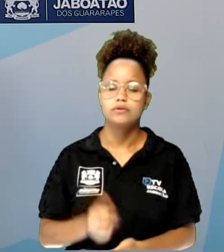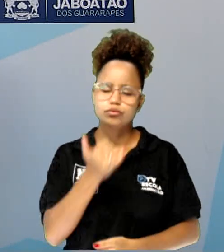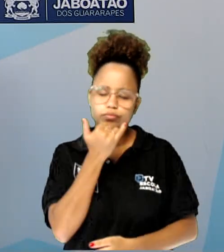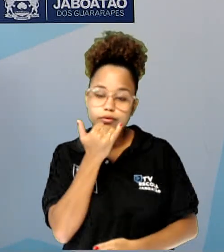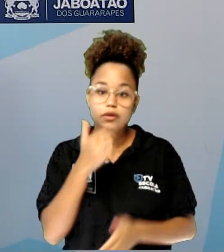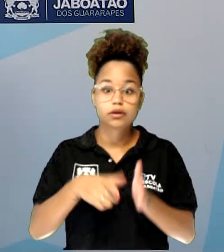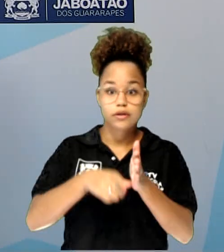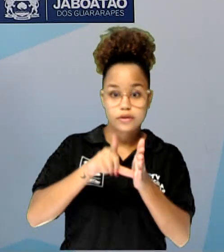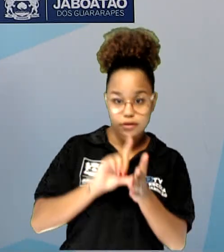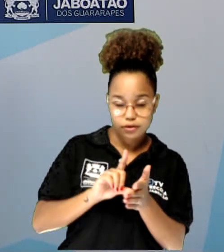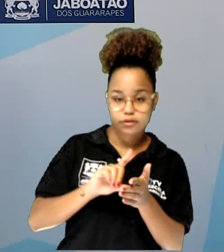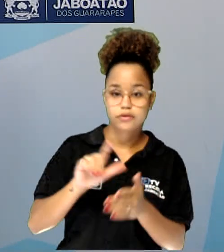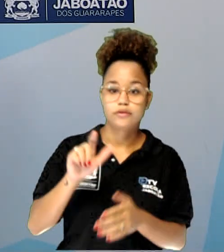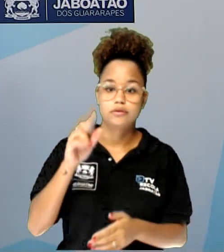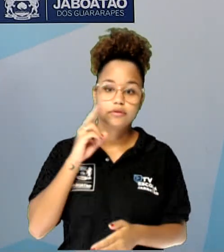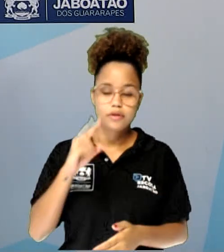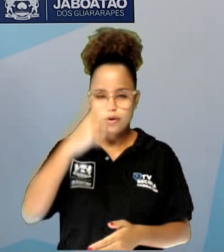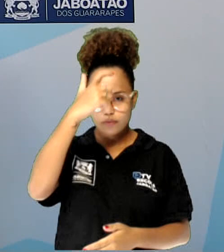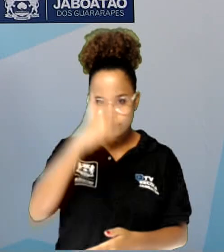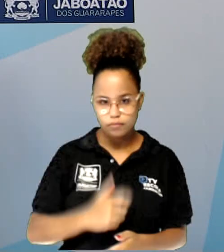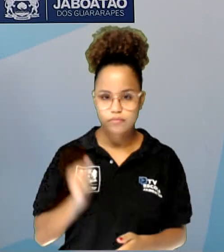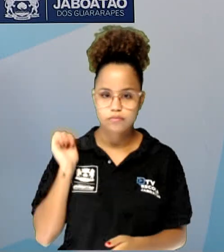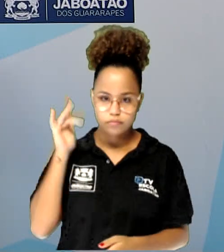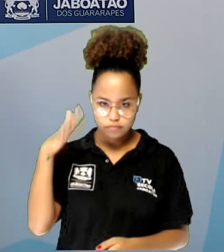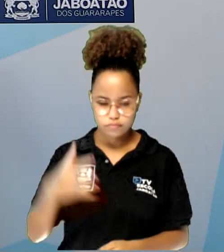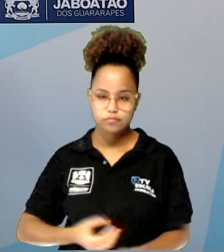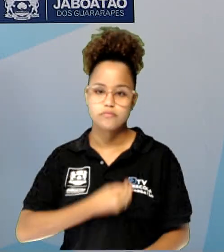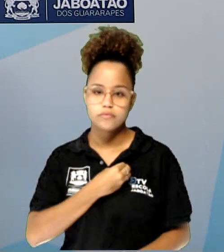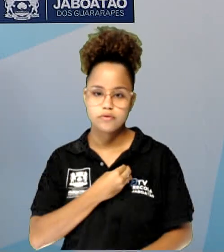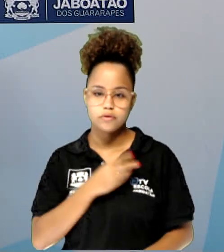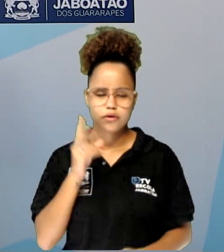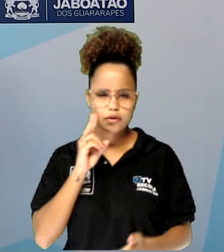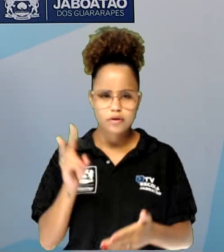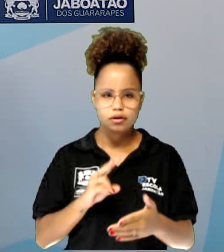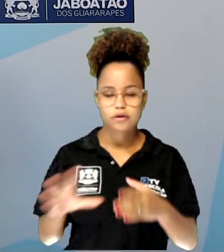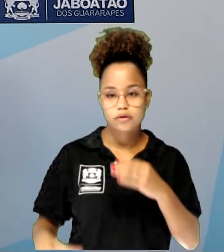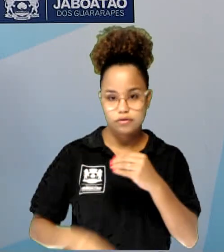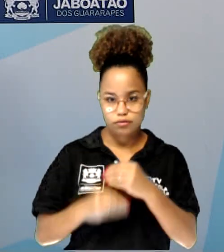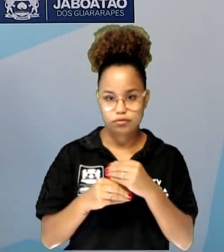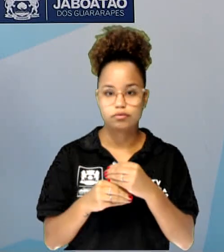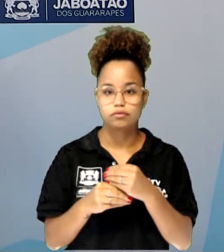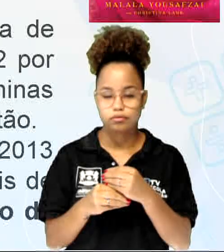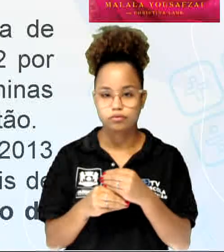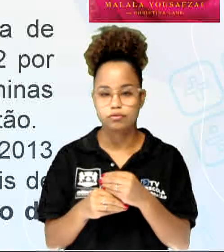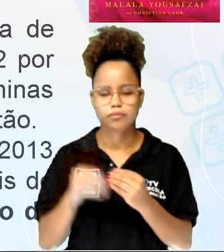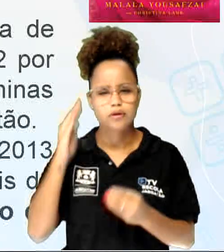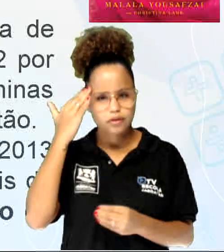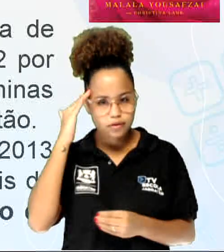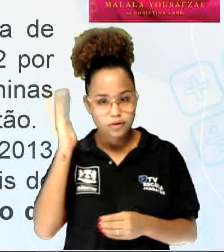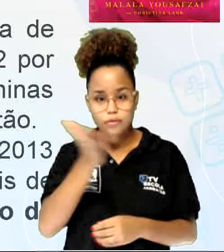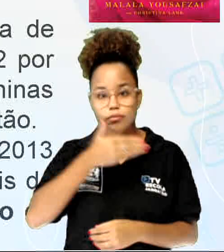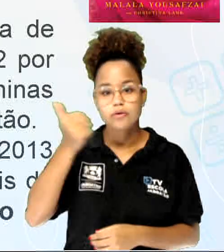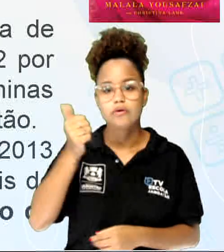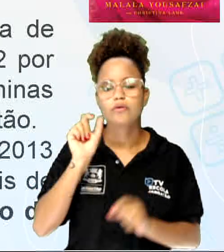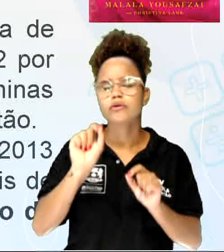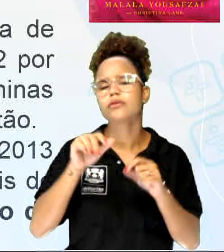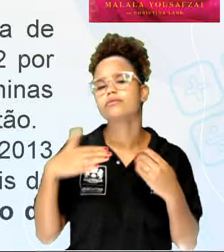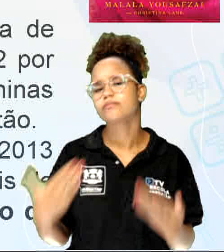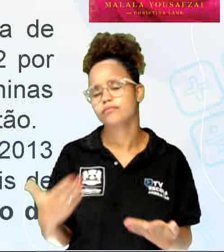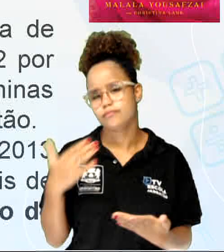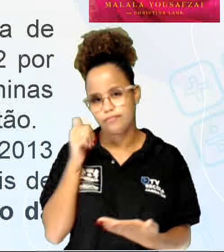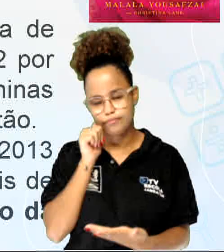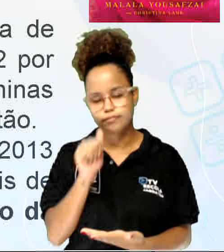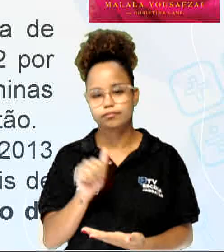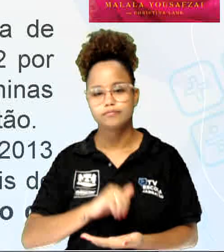a autobiografia de Malala, a gente vai ler esse resumo aqui sobre a vida dela para a gente entender melhor quem é esta garota.